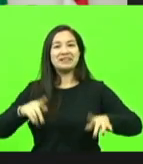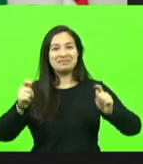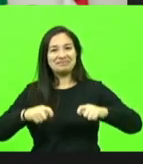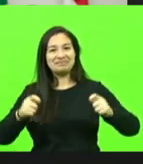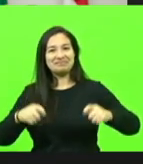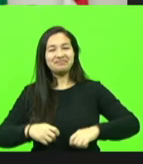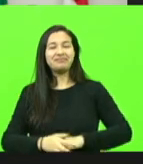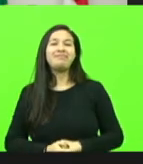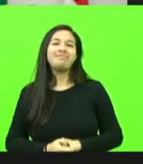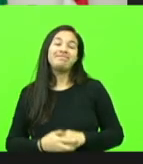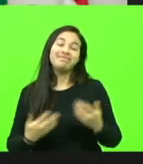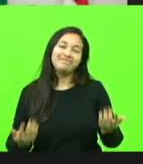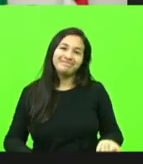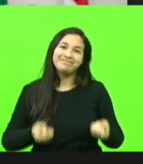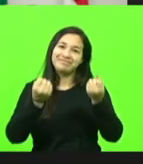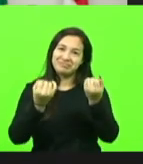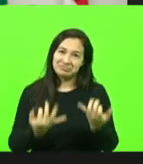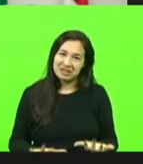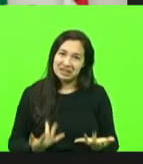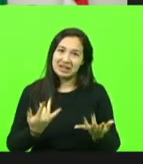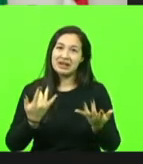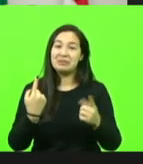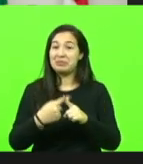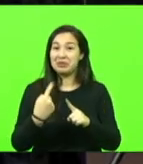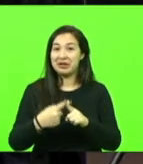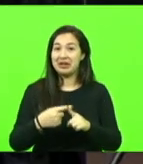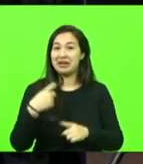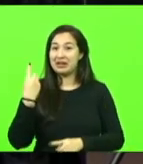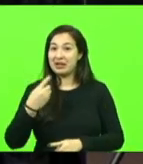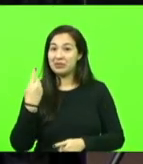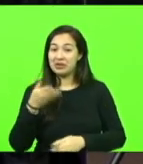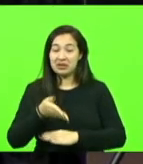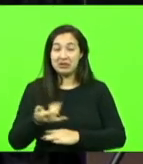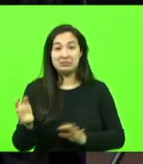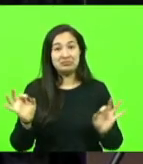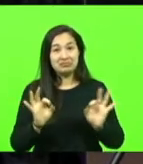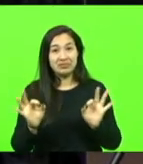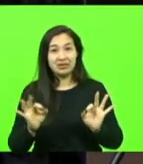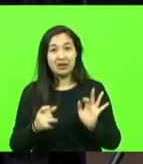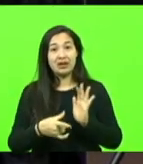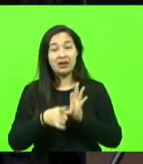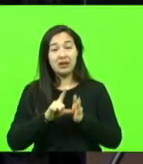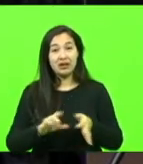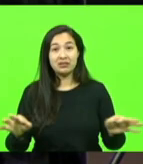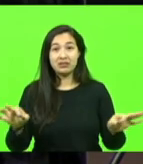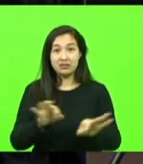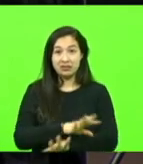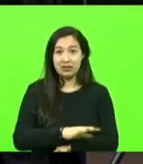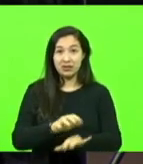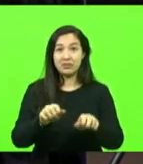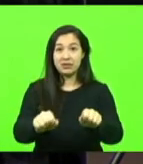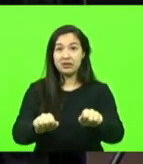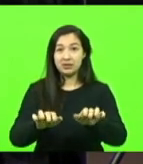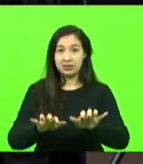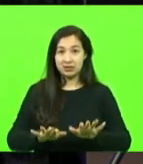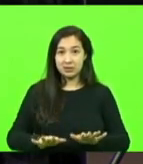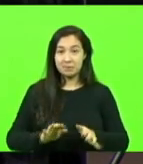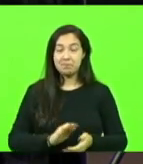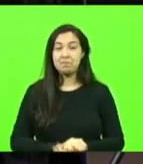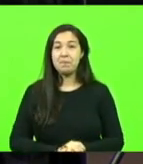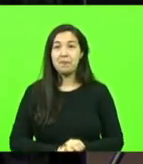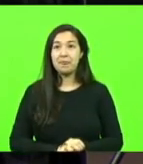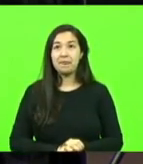justificar a ausência aqui dos deputados em plenário. Nada mais havendo esta presidência da Pura Encerrada Sessão,